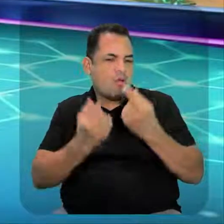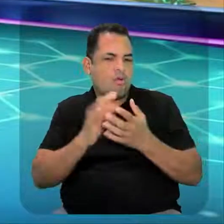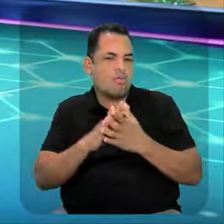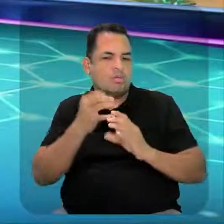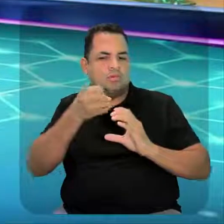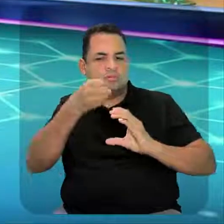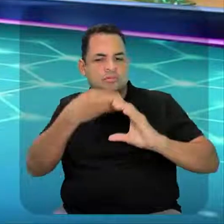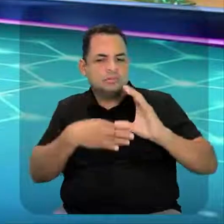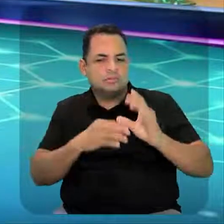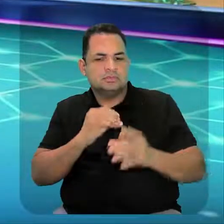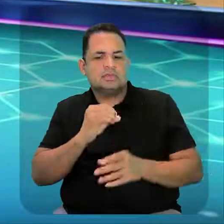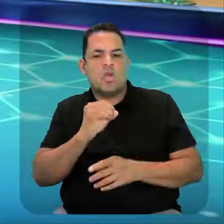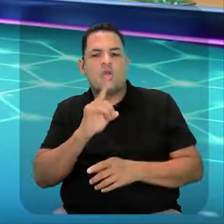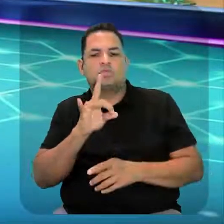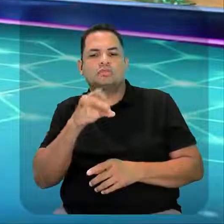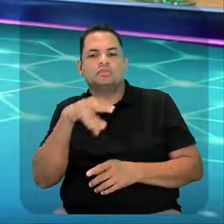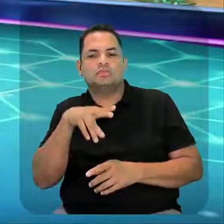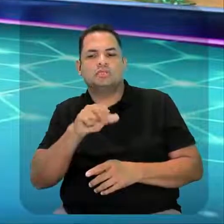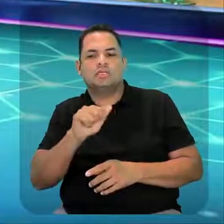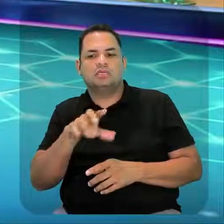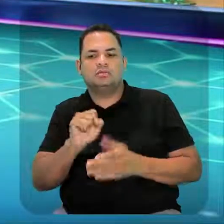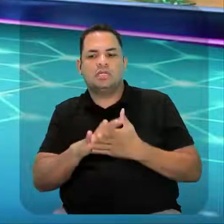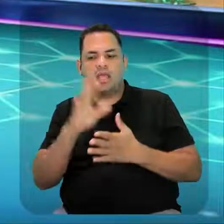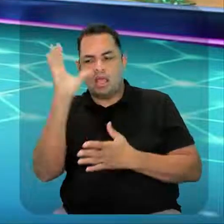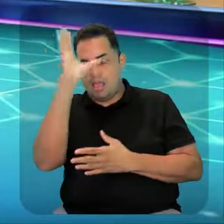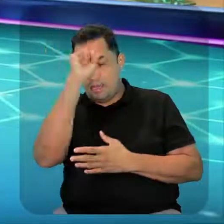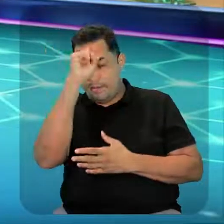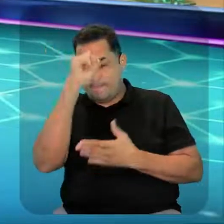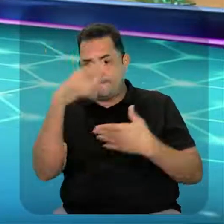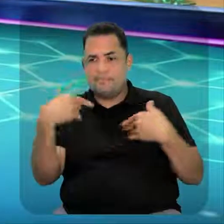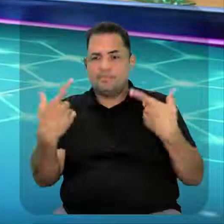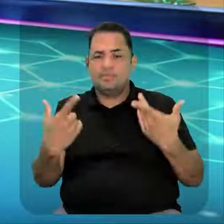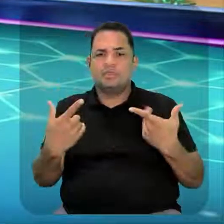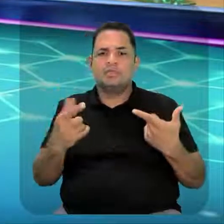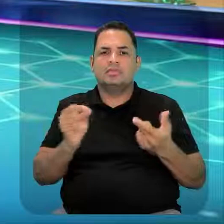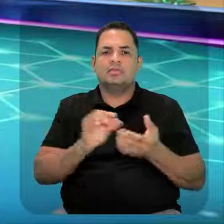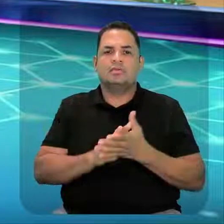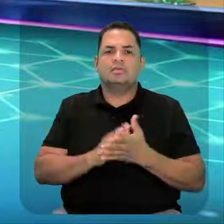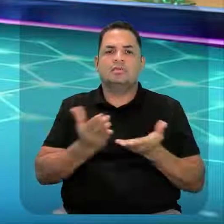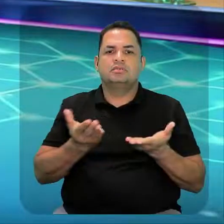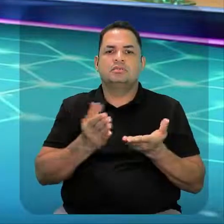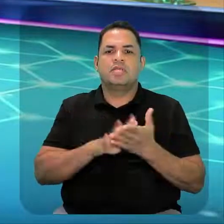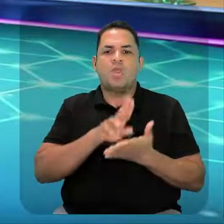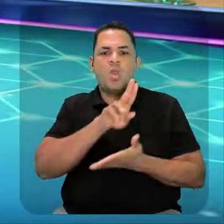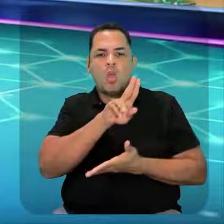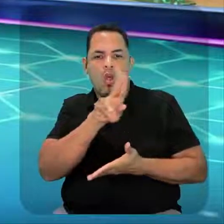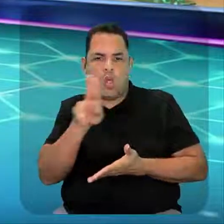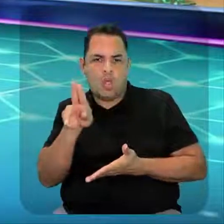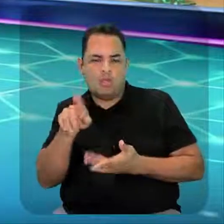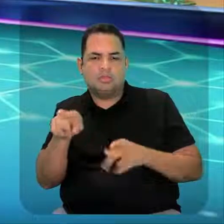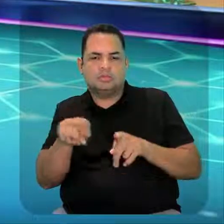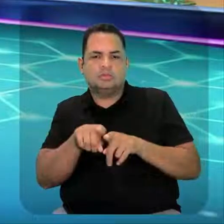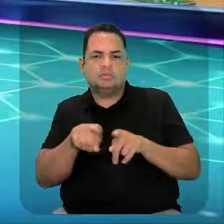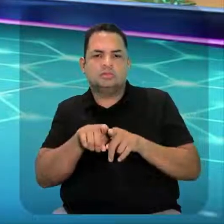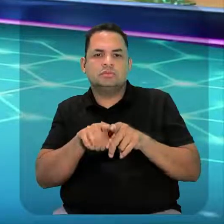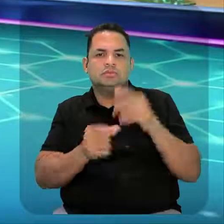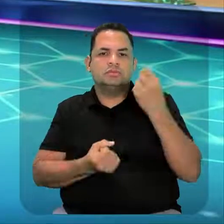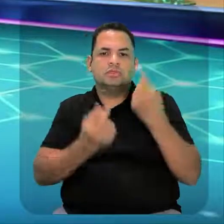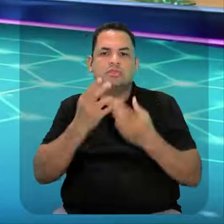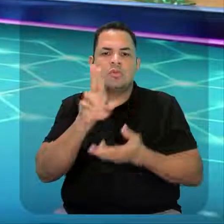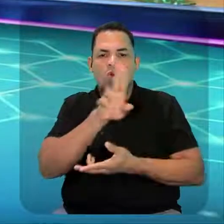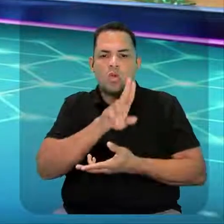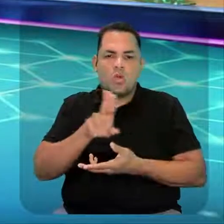oxigenadas para a gente estar aprendendo. e estar dando também os nomes, assim também como algumas